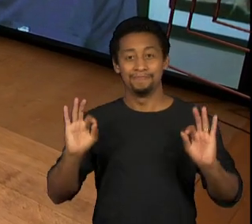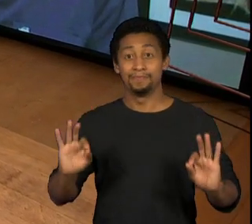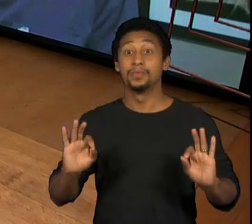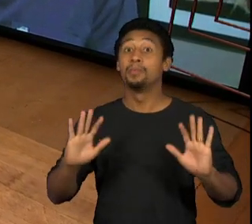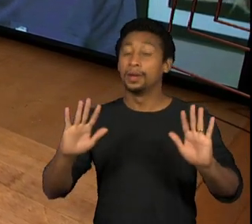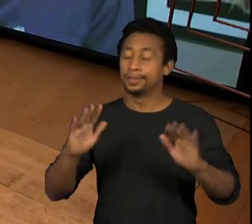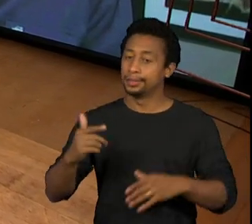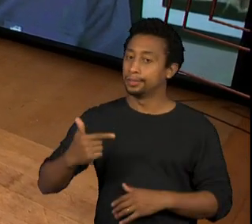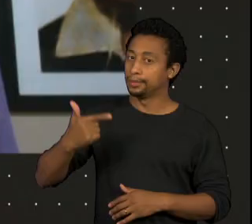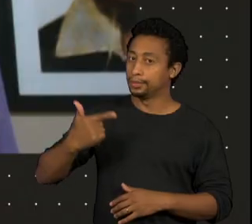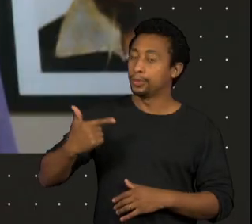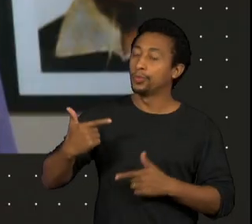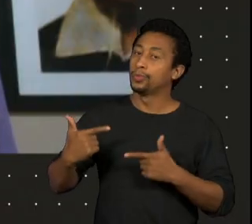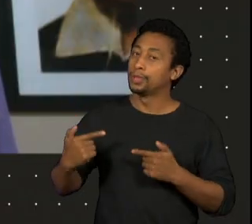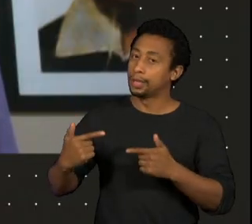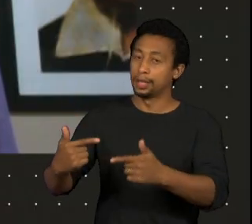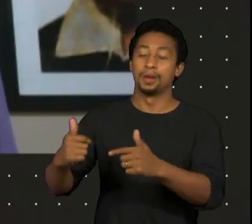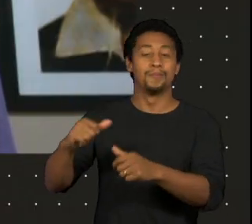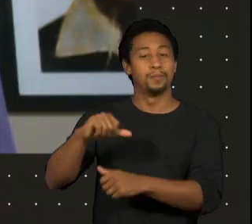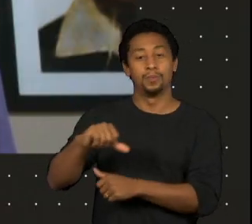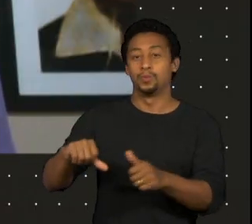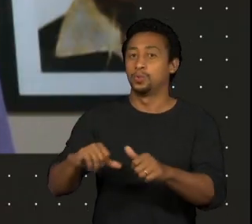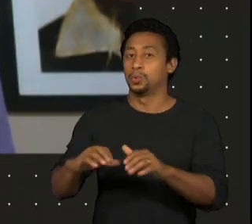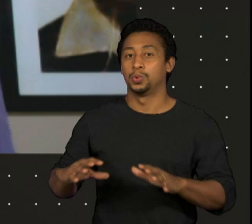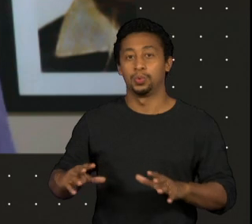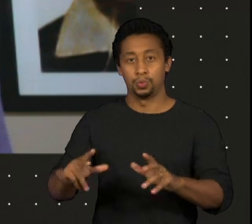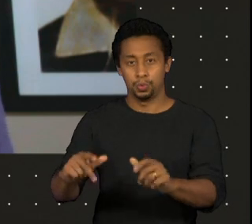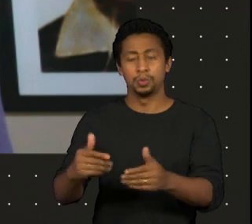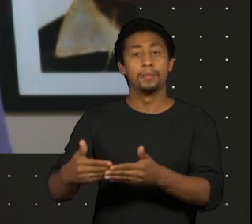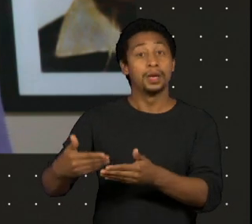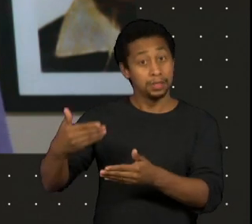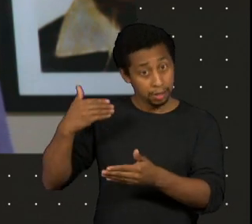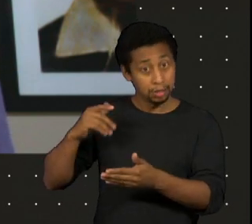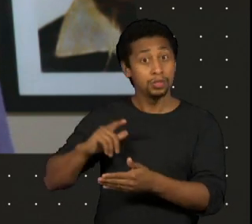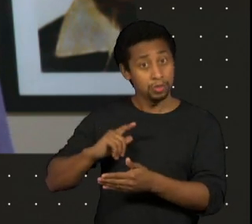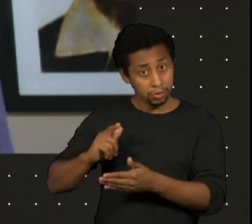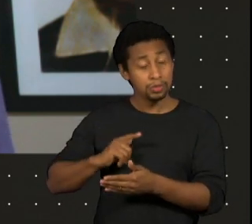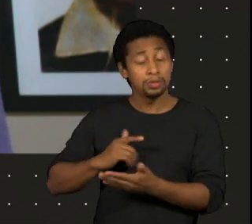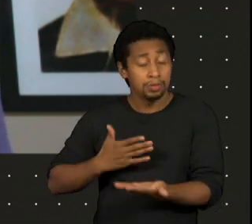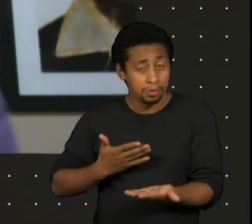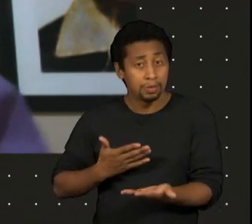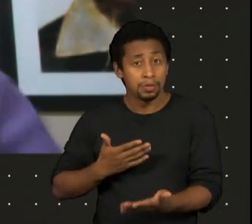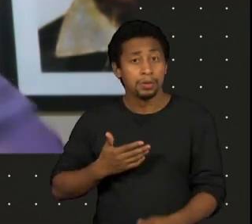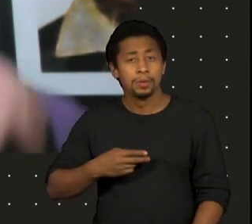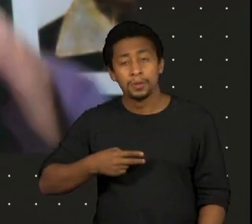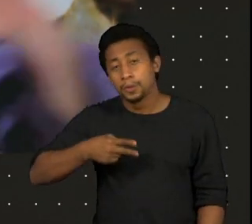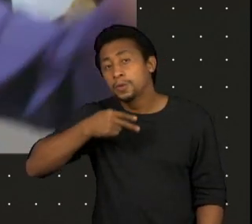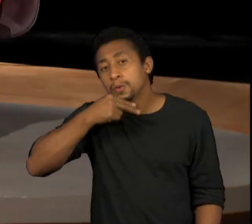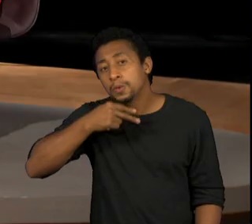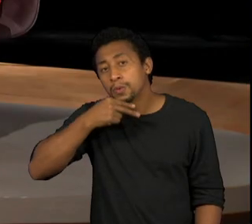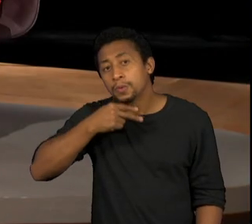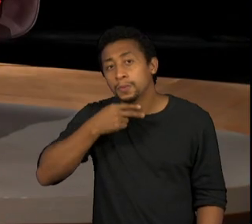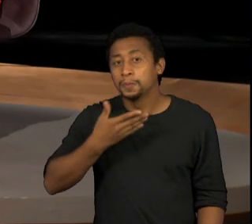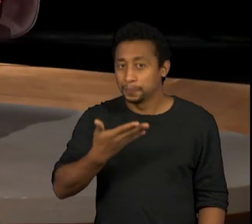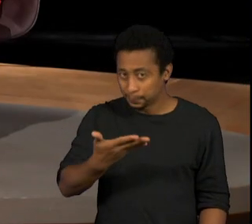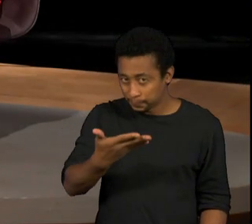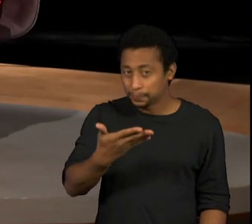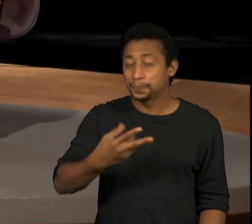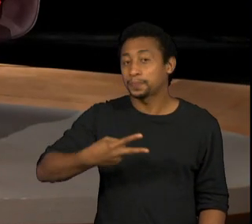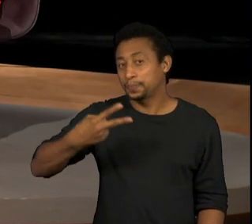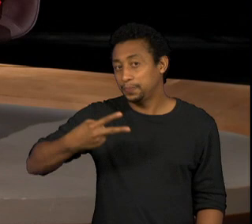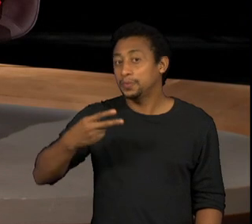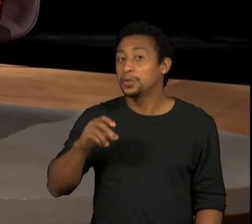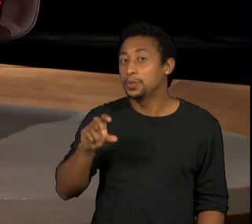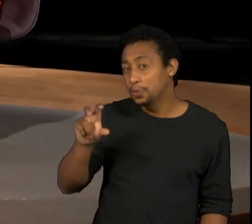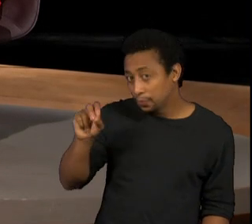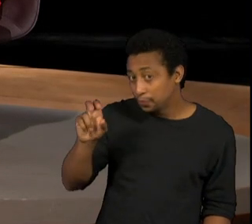Guerra. Mas, até lá, tinha um patriarca, que era meu bisavô. Meu pai foi aquele destinado